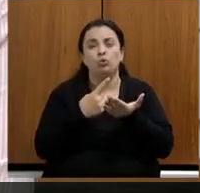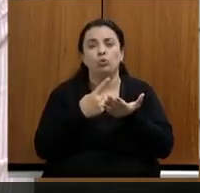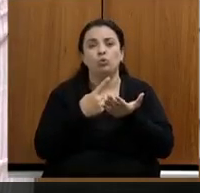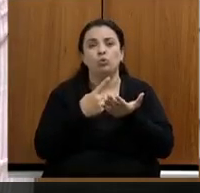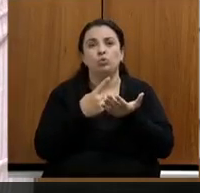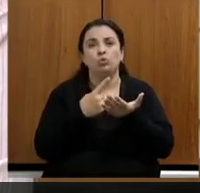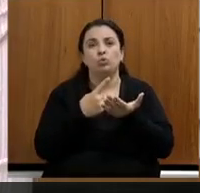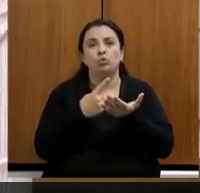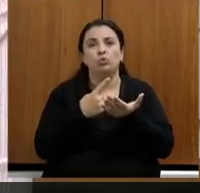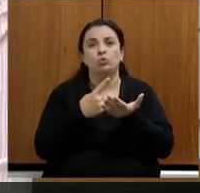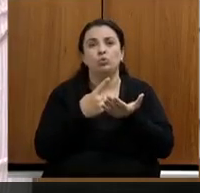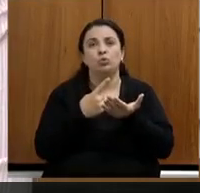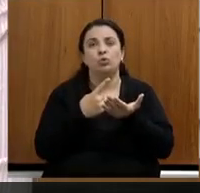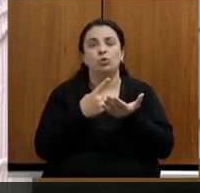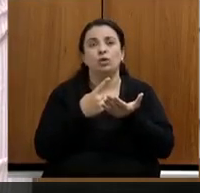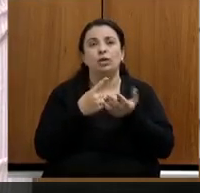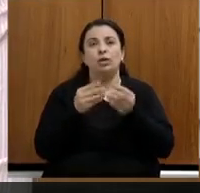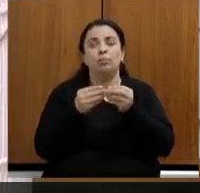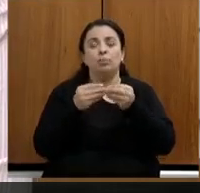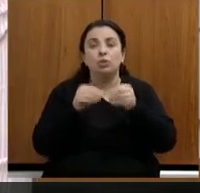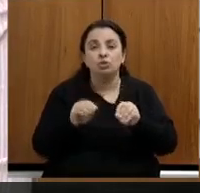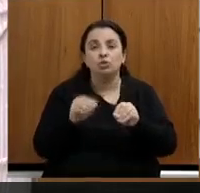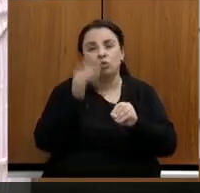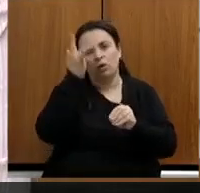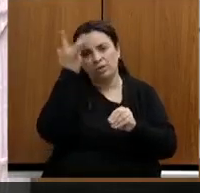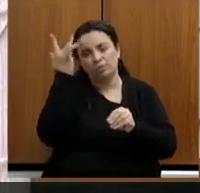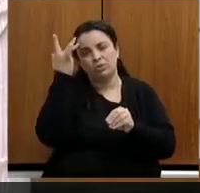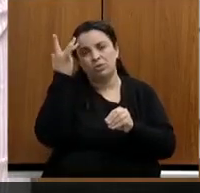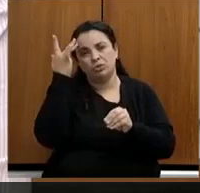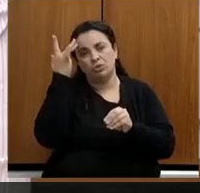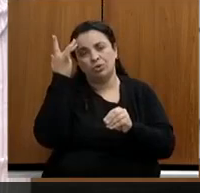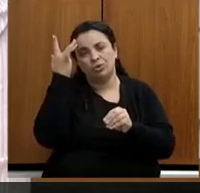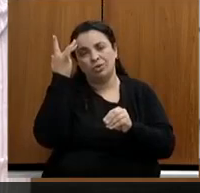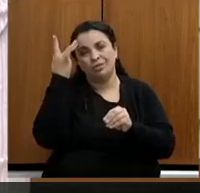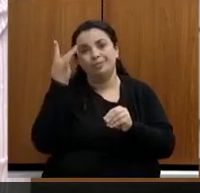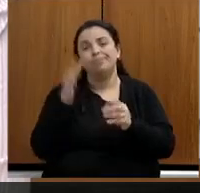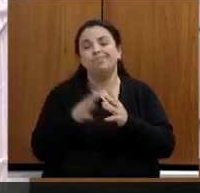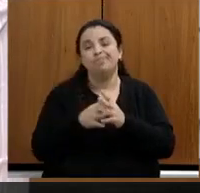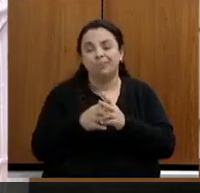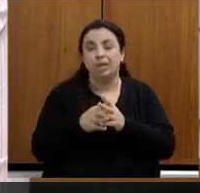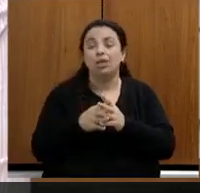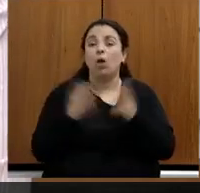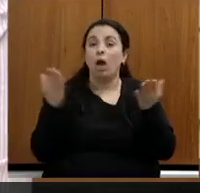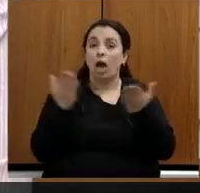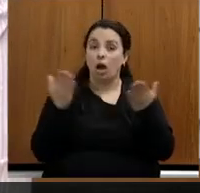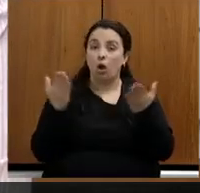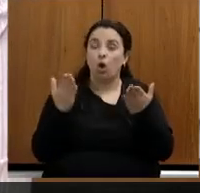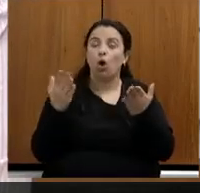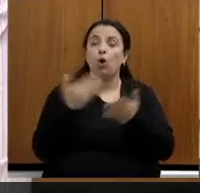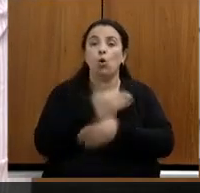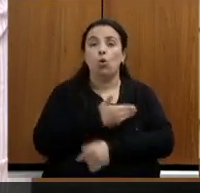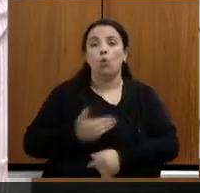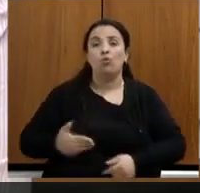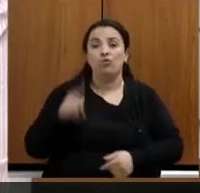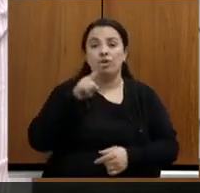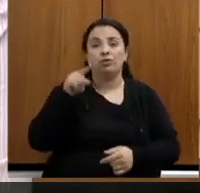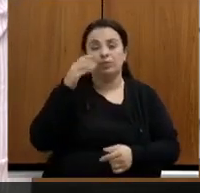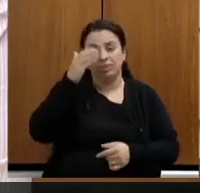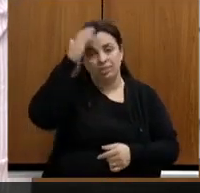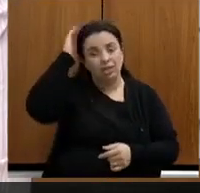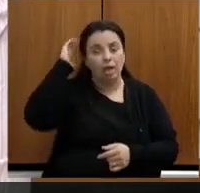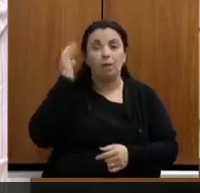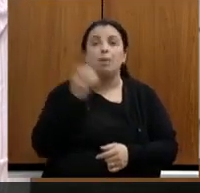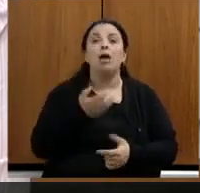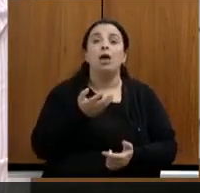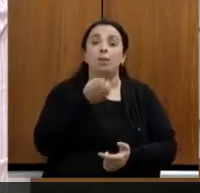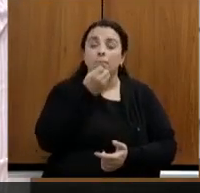são atingidos então agora essa oportunidade com o governo Zema da gente recuperar tudo que